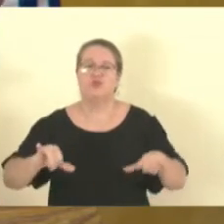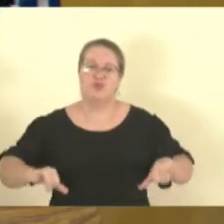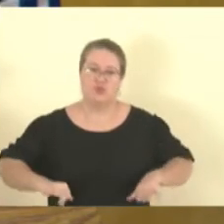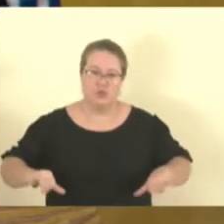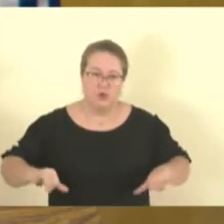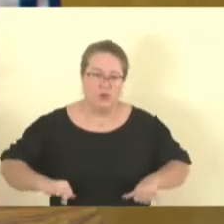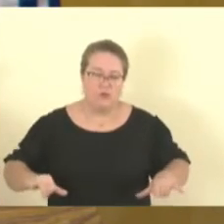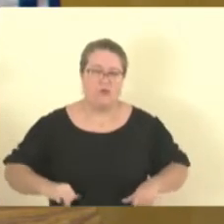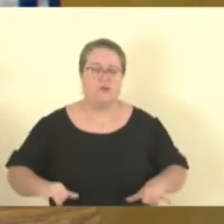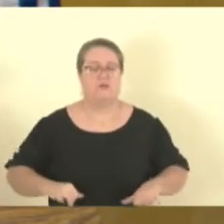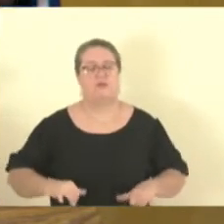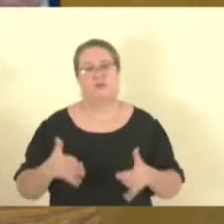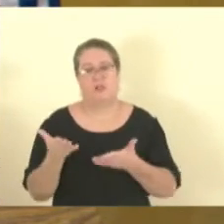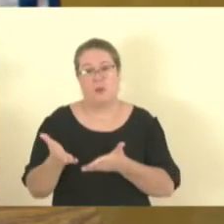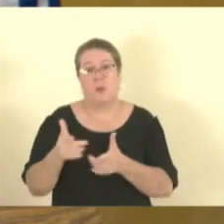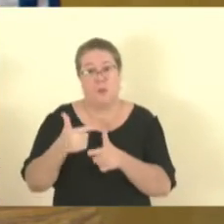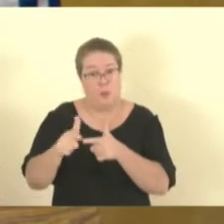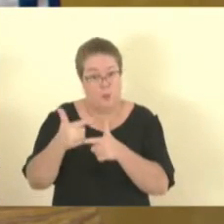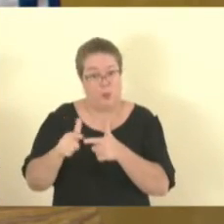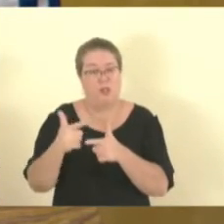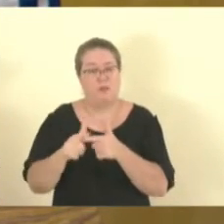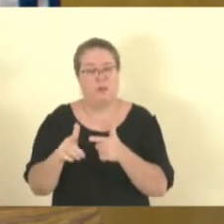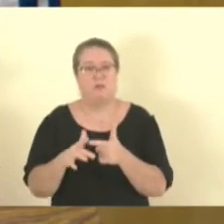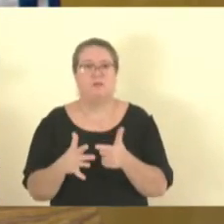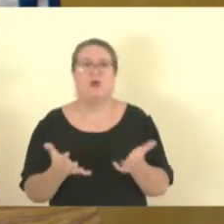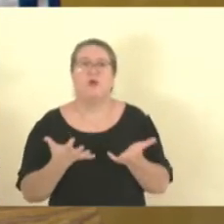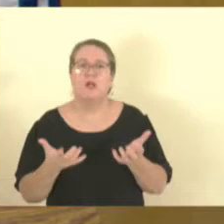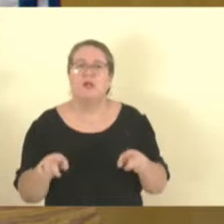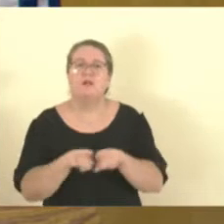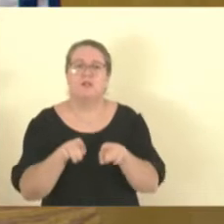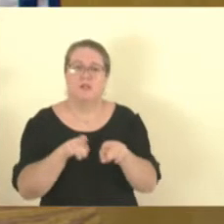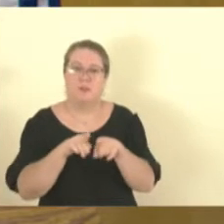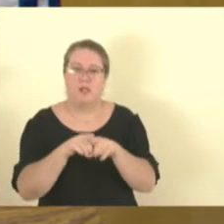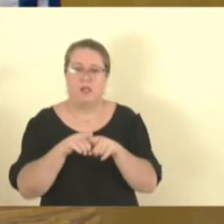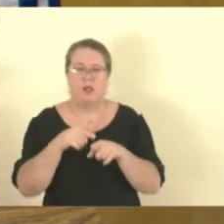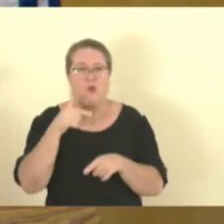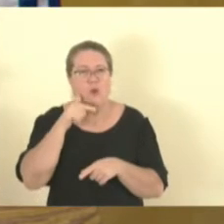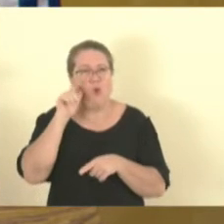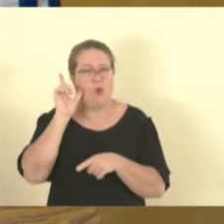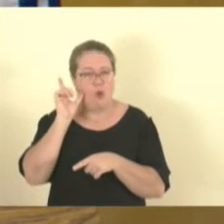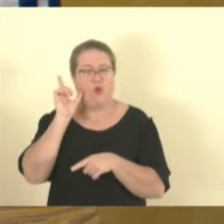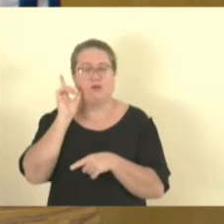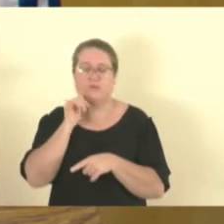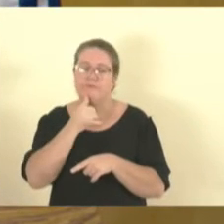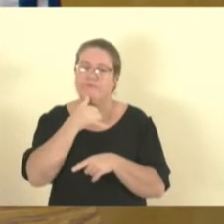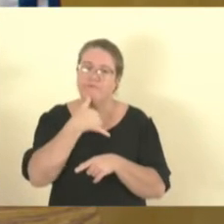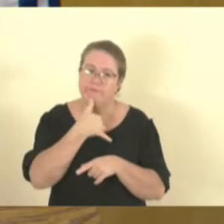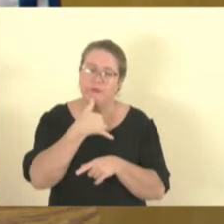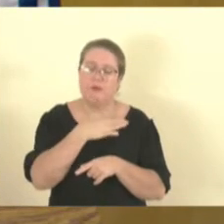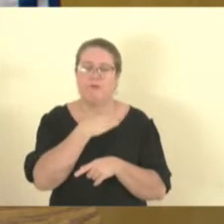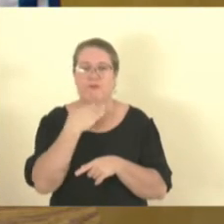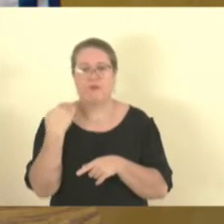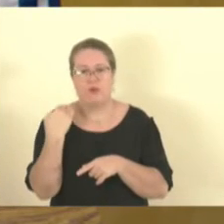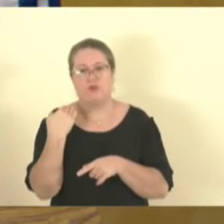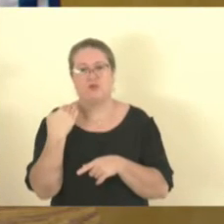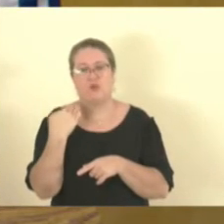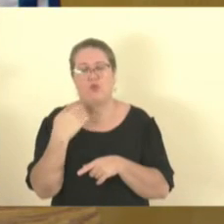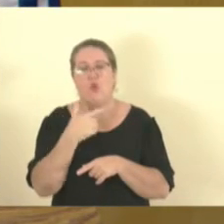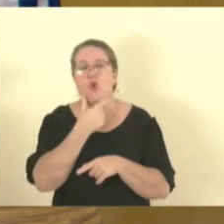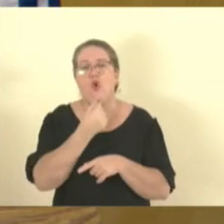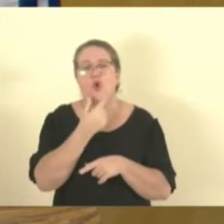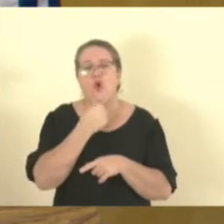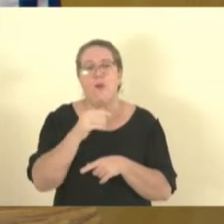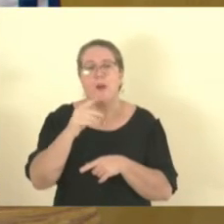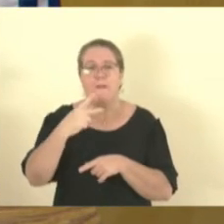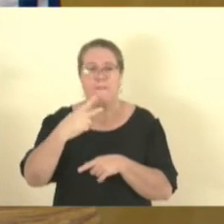gostaria só de reiterar na data de ontem, infelizmente, nós tivemos o falecimento do senhor Pedro